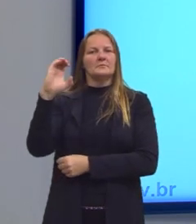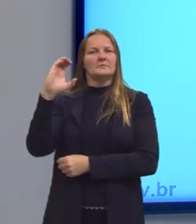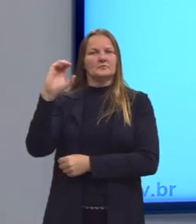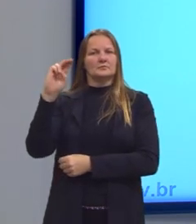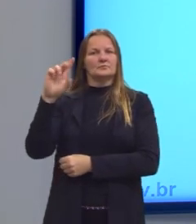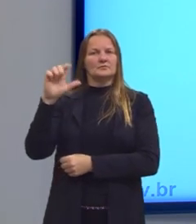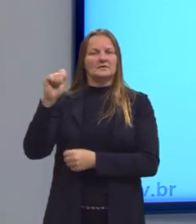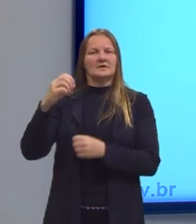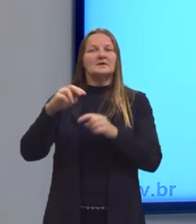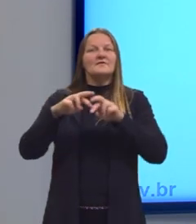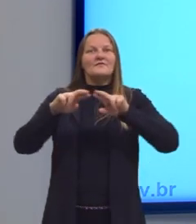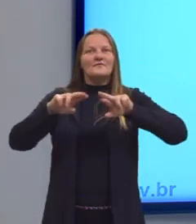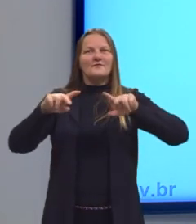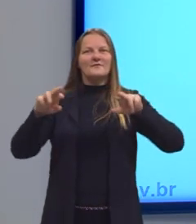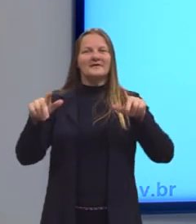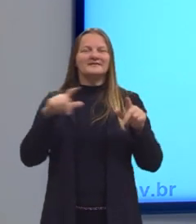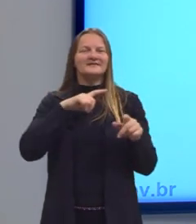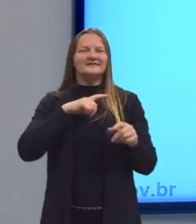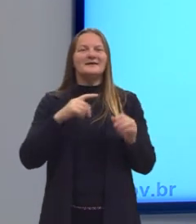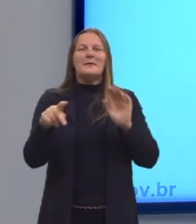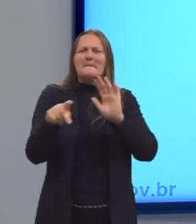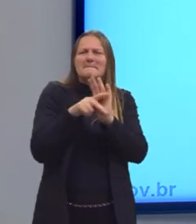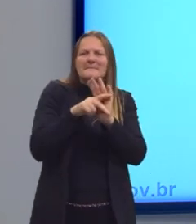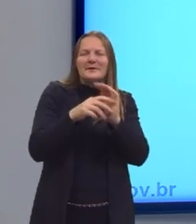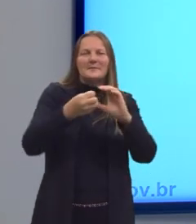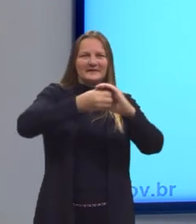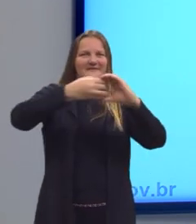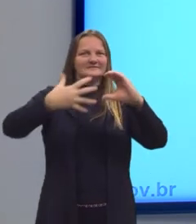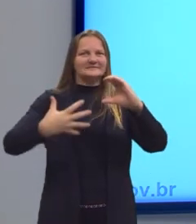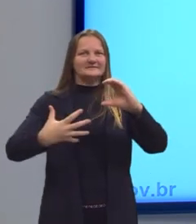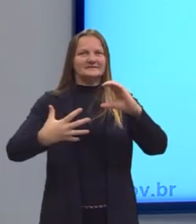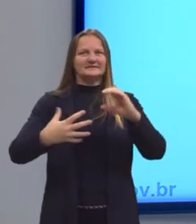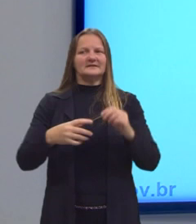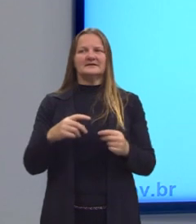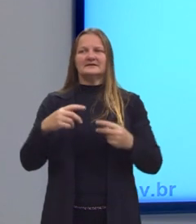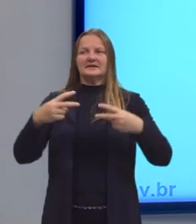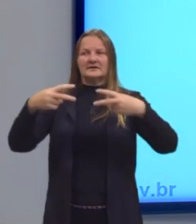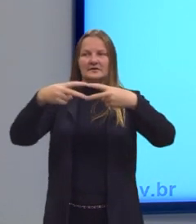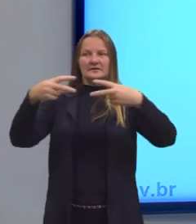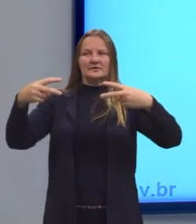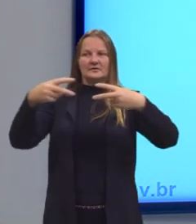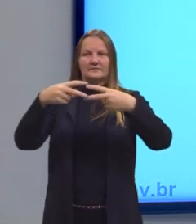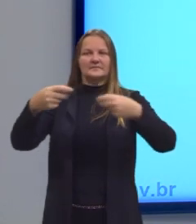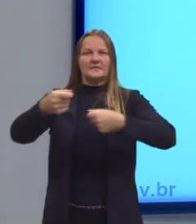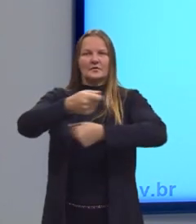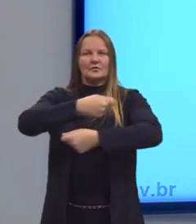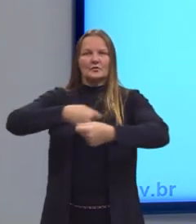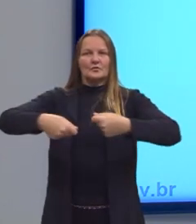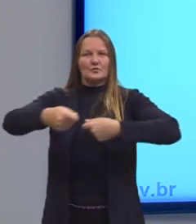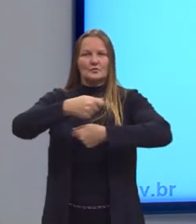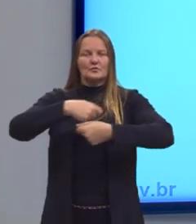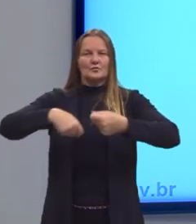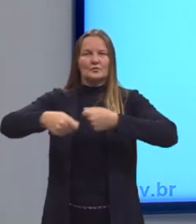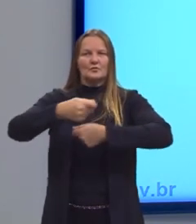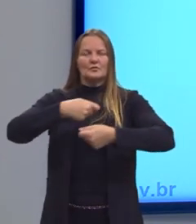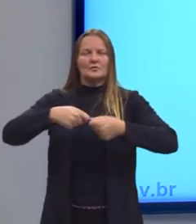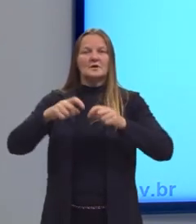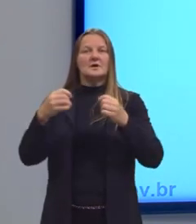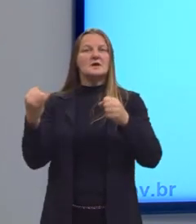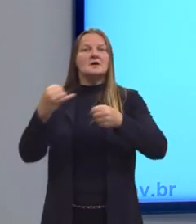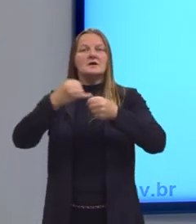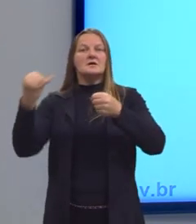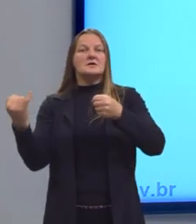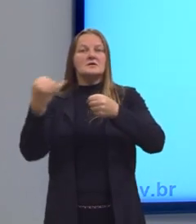ou seja, ele é formado por uma ligação covalente e ele não sofre dissociação nem ionização.